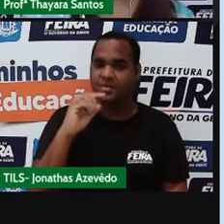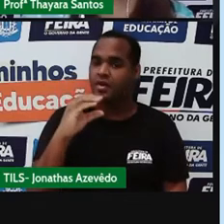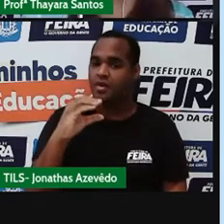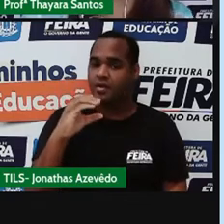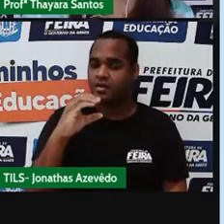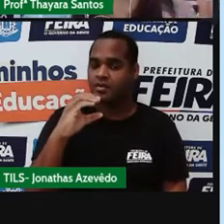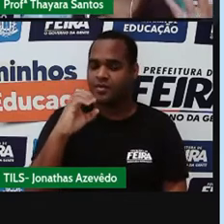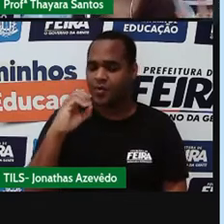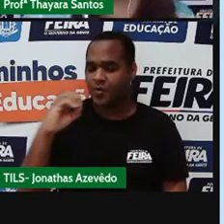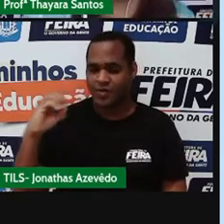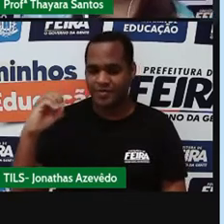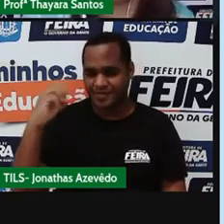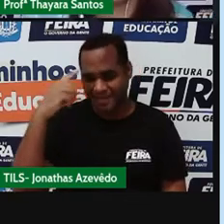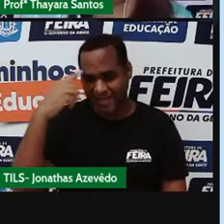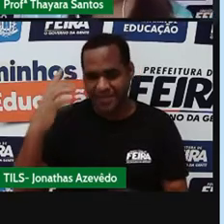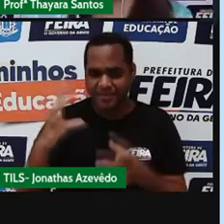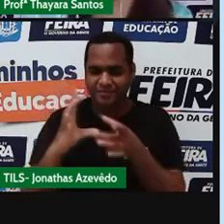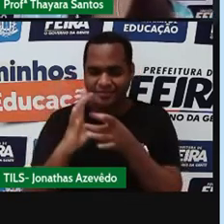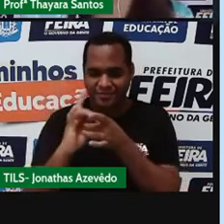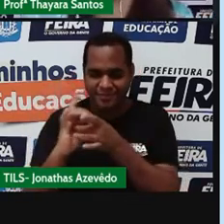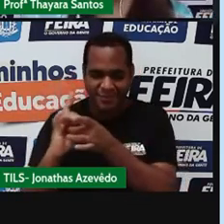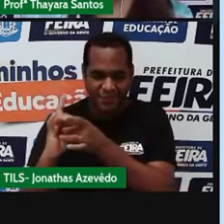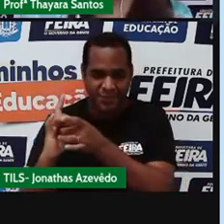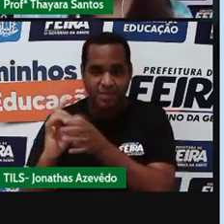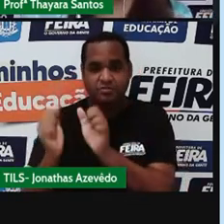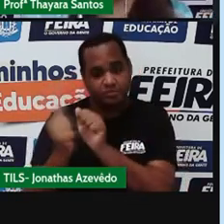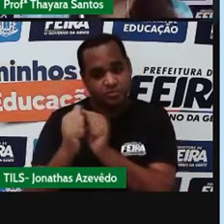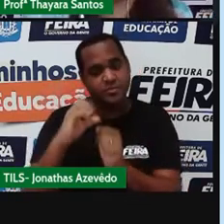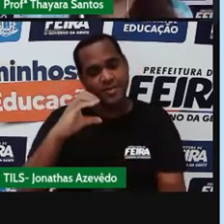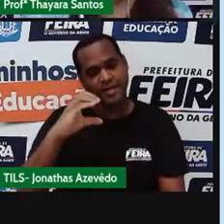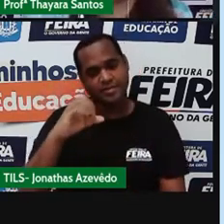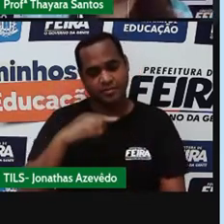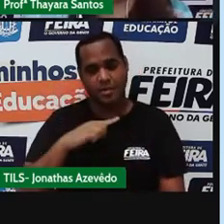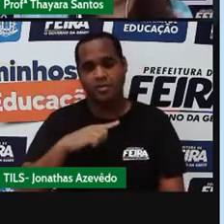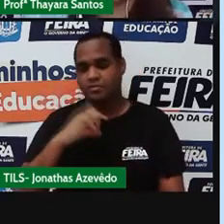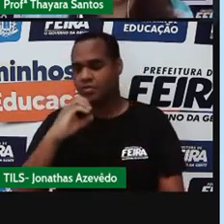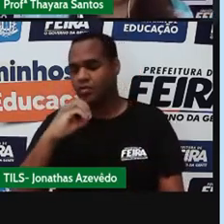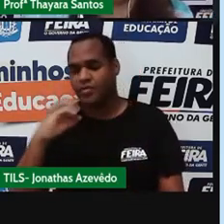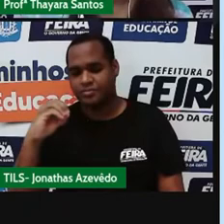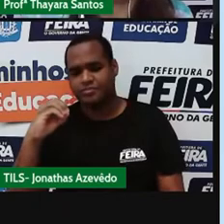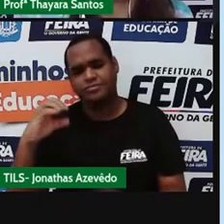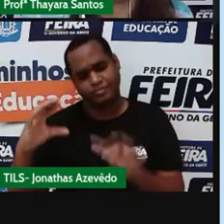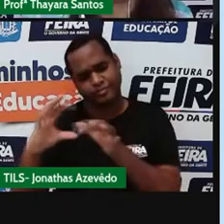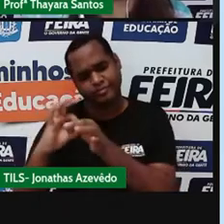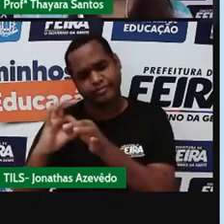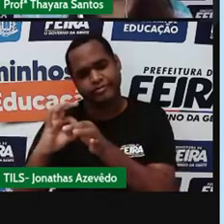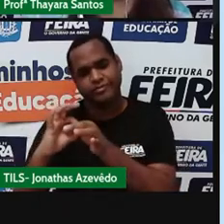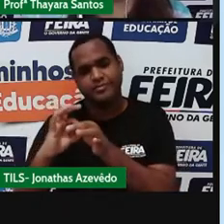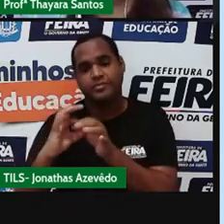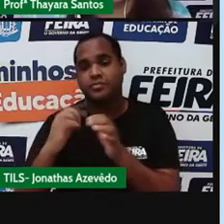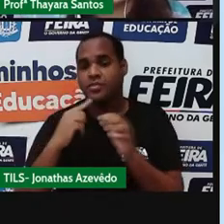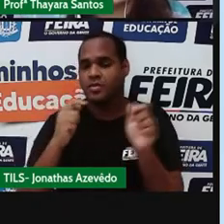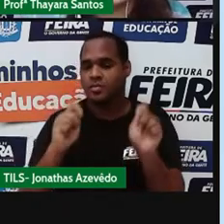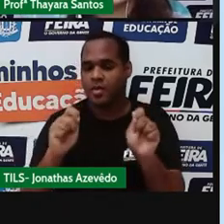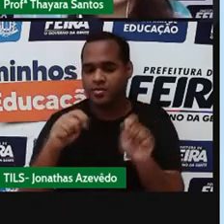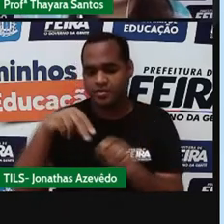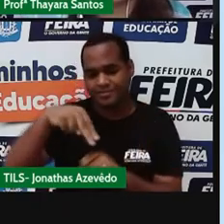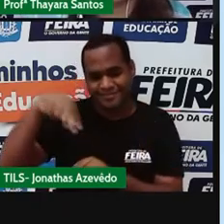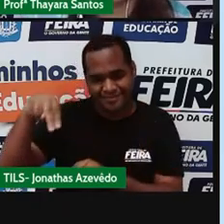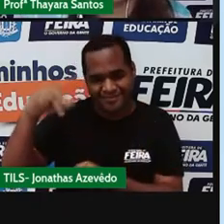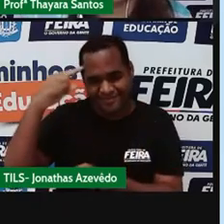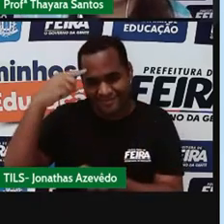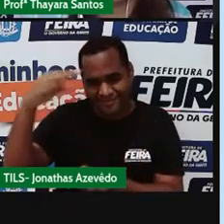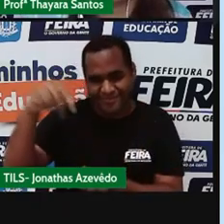substância composta, porque eu tenho carbono e oxigênio. E agora eu posso pegar os dois nitrogênios aqui.